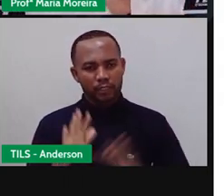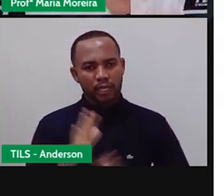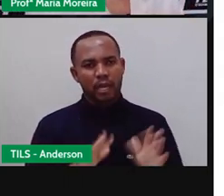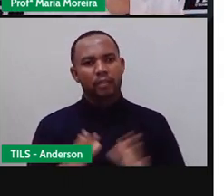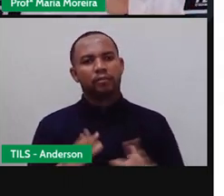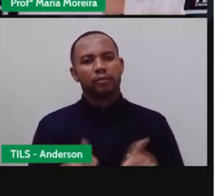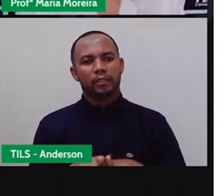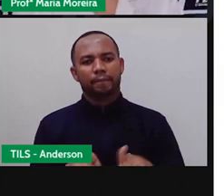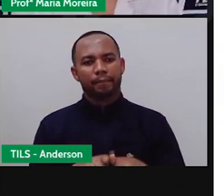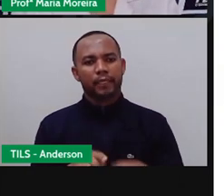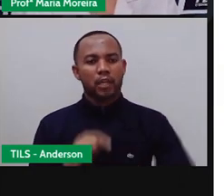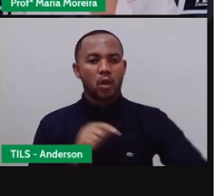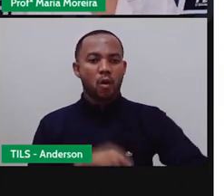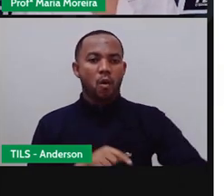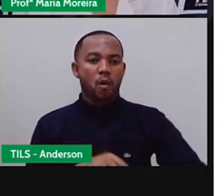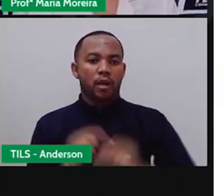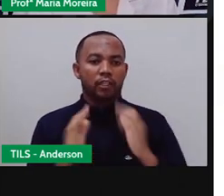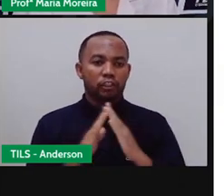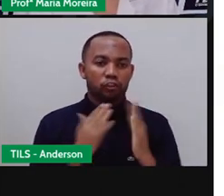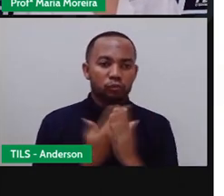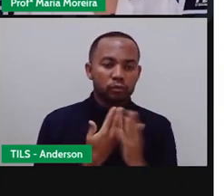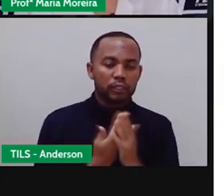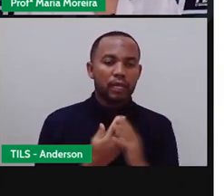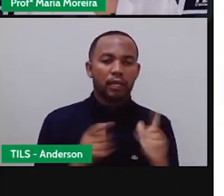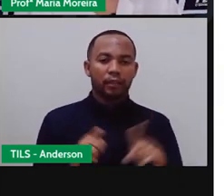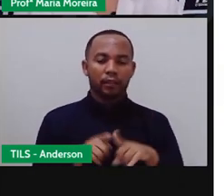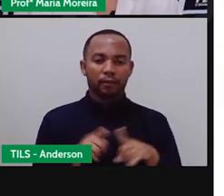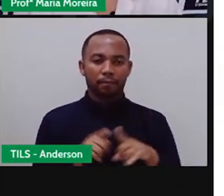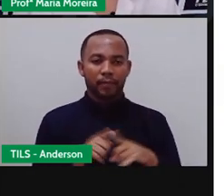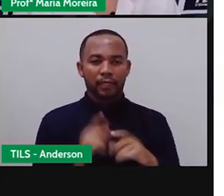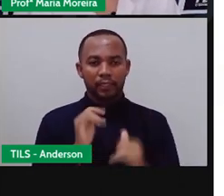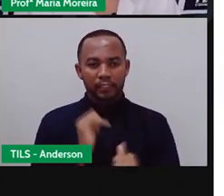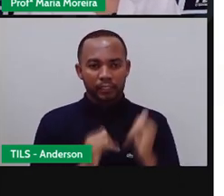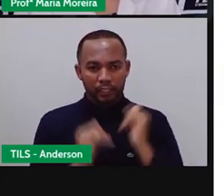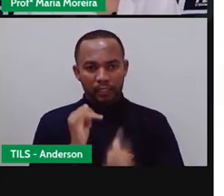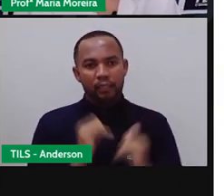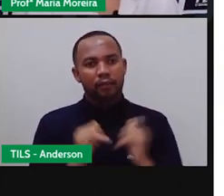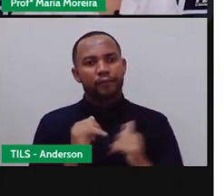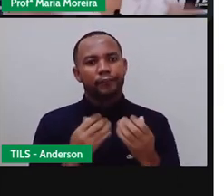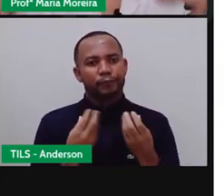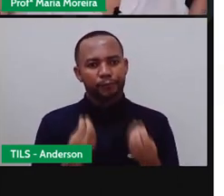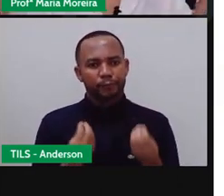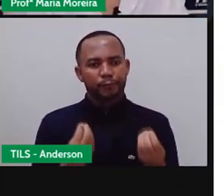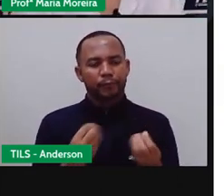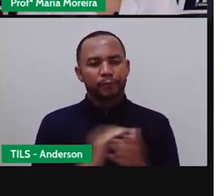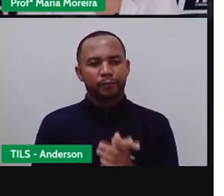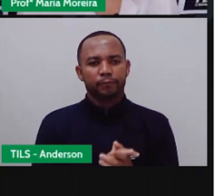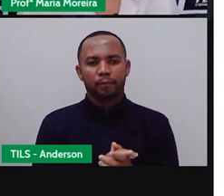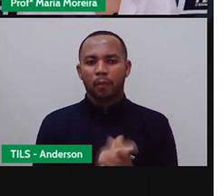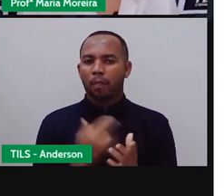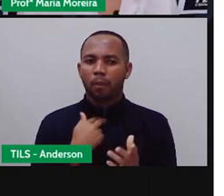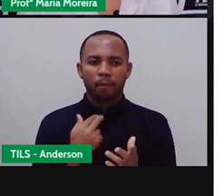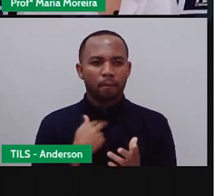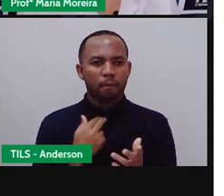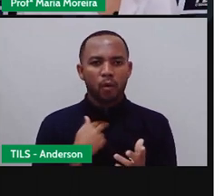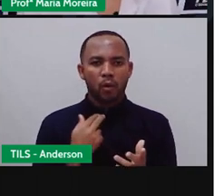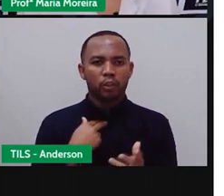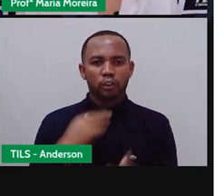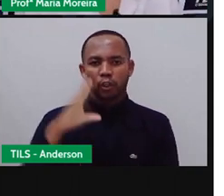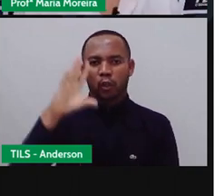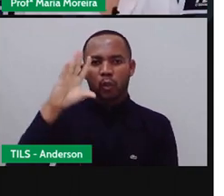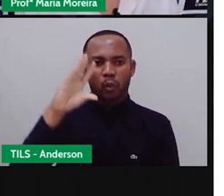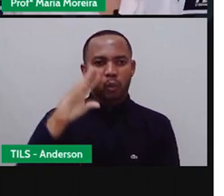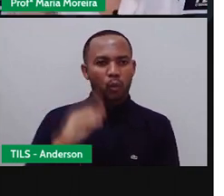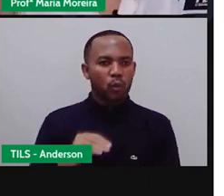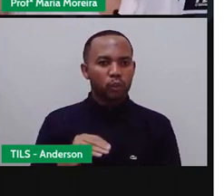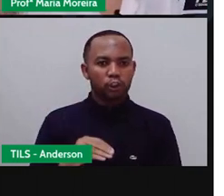horário de estudar, tem que ter o horário também de acessar a internet de forma o quê? Recreativa. Não pode virar a noite, até porque,